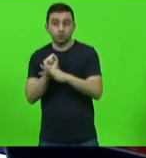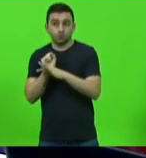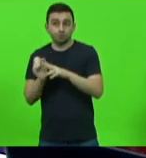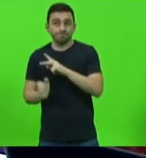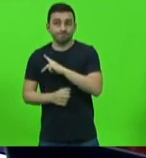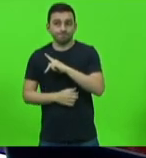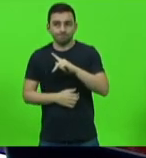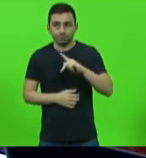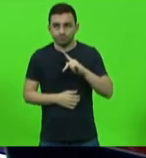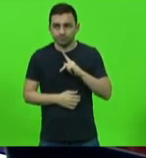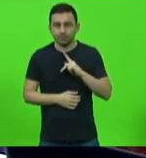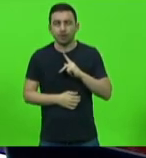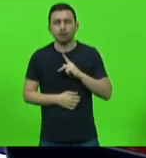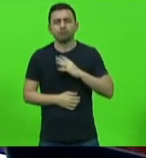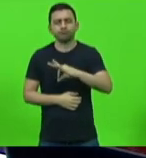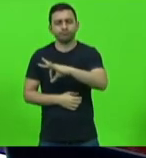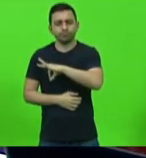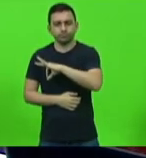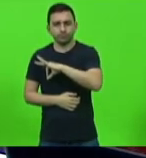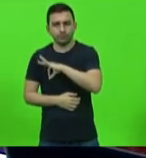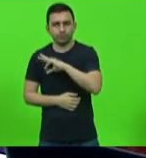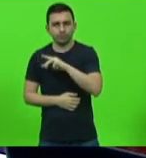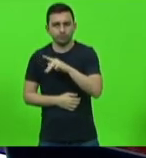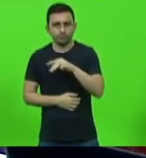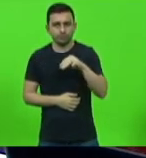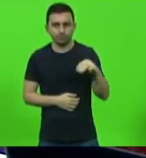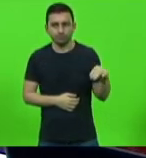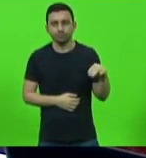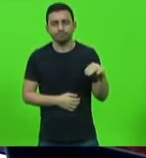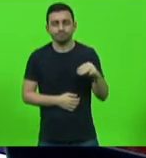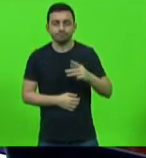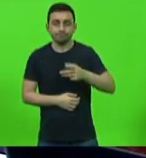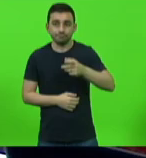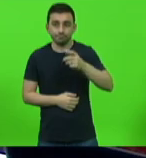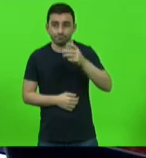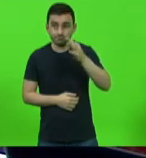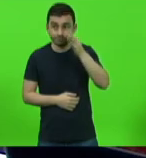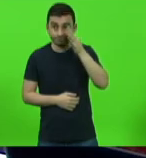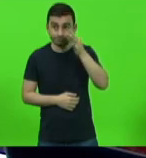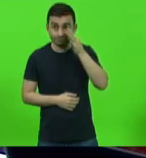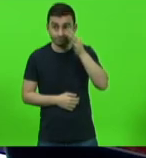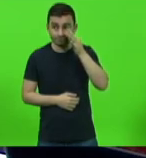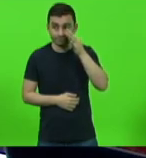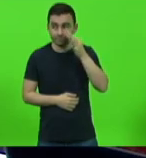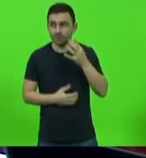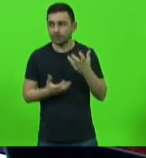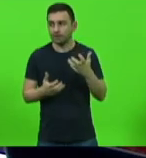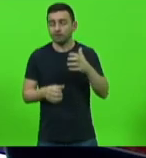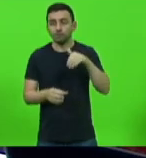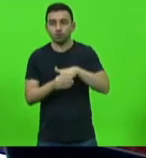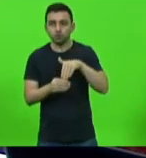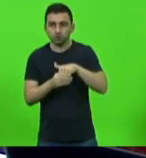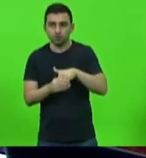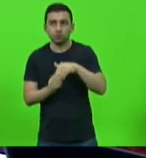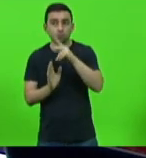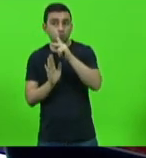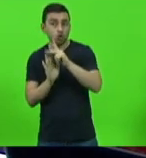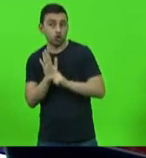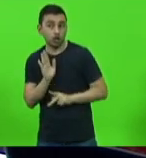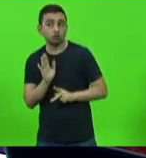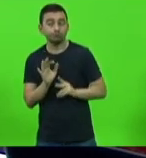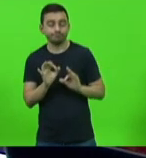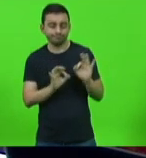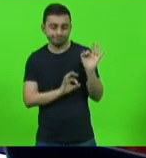da nossa polícia militar que acompanha também na expectativa da votação do projeto de reajuste